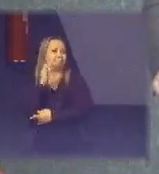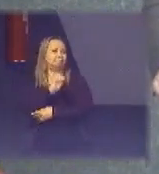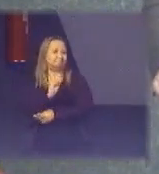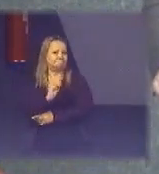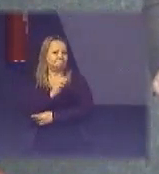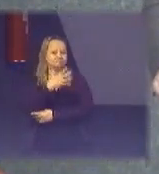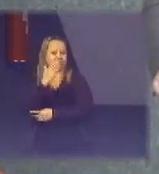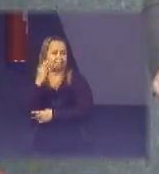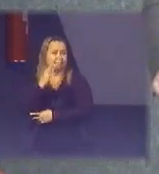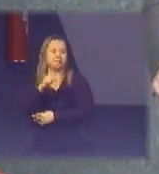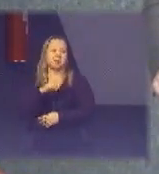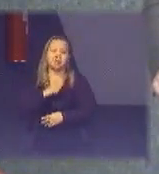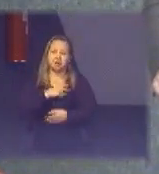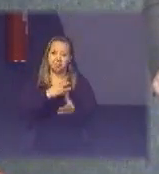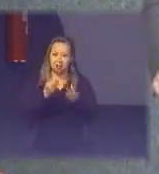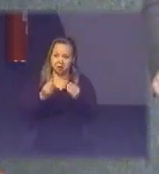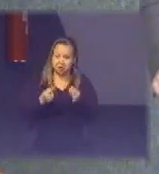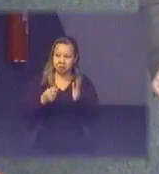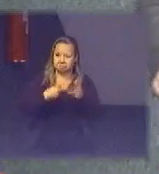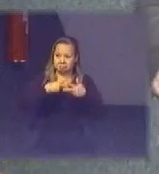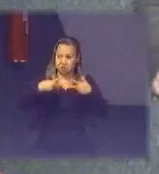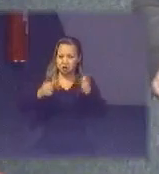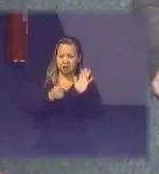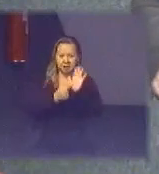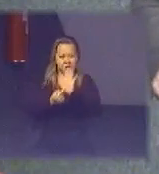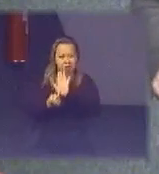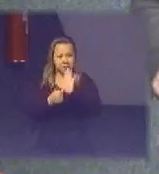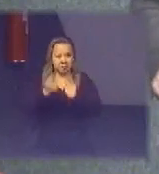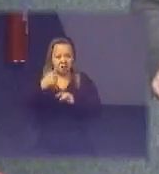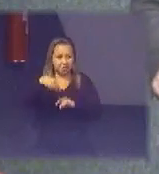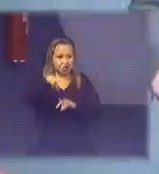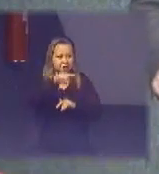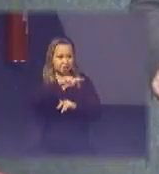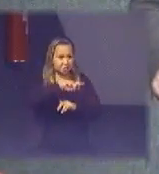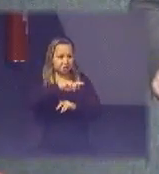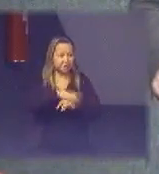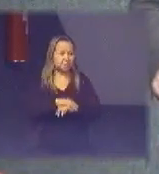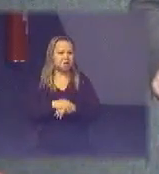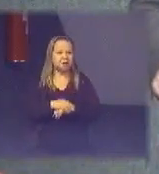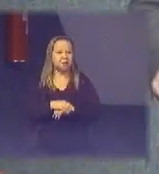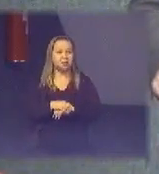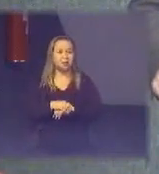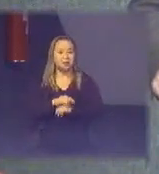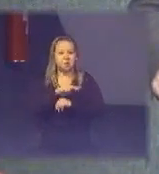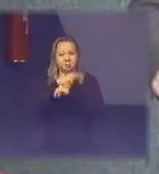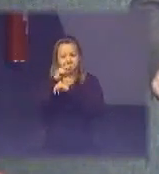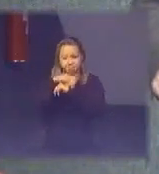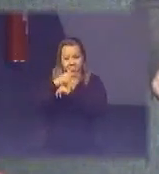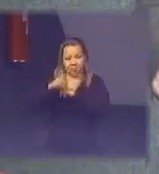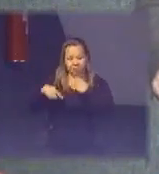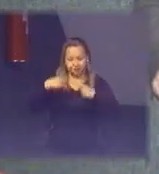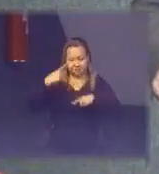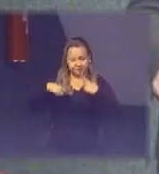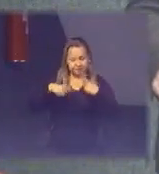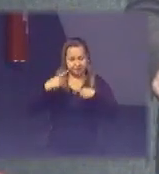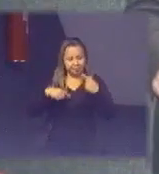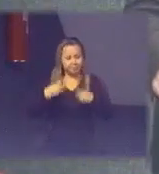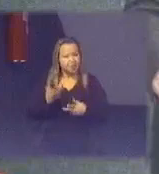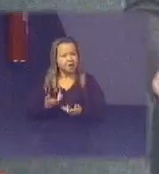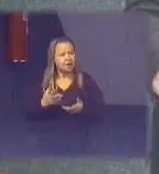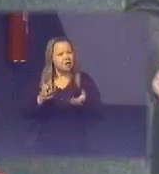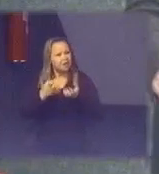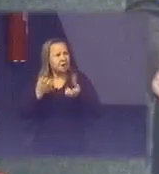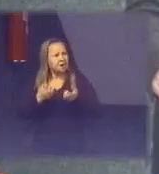vai ter bastante coisa aqui para mostrar a todos para que a gente gere esse debate vou procurar também fazer uma